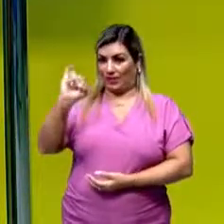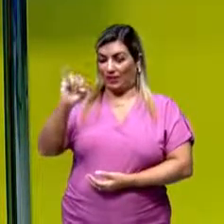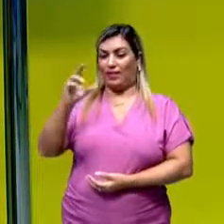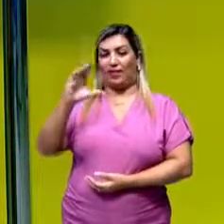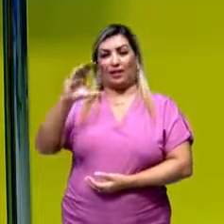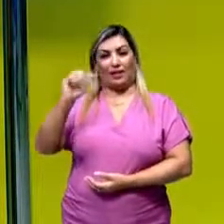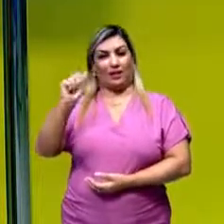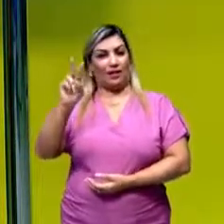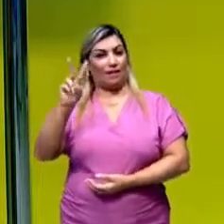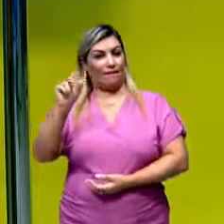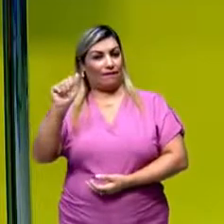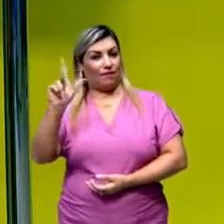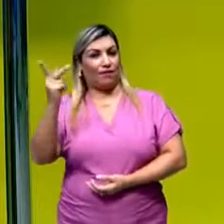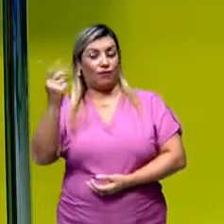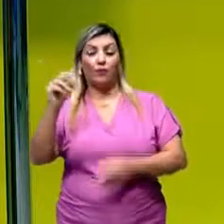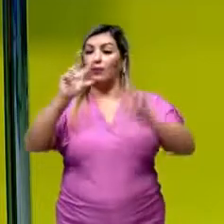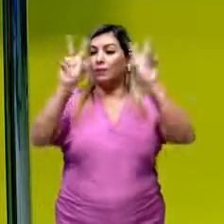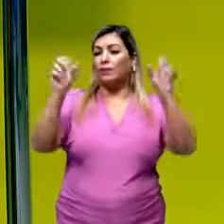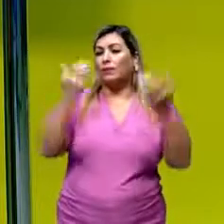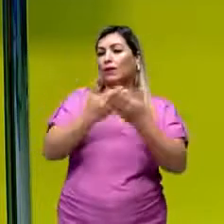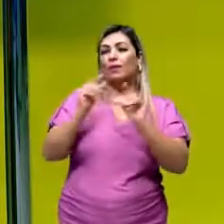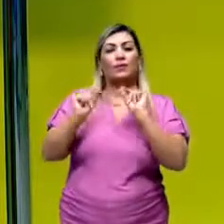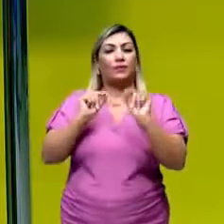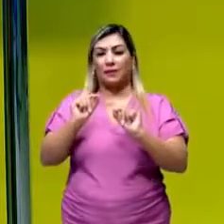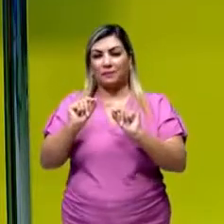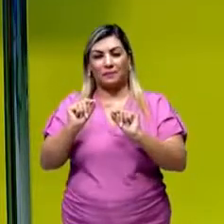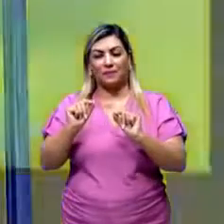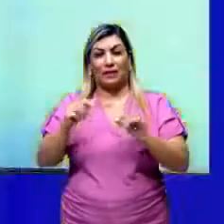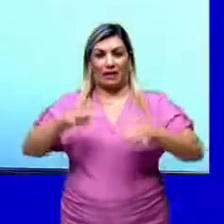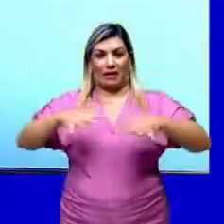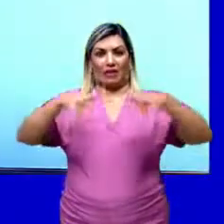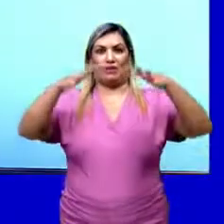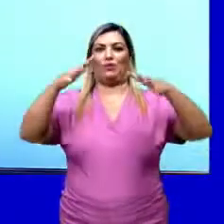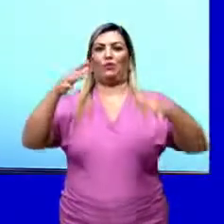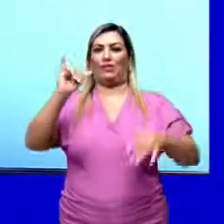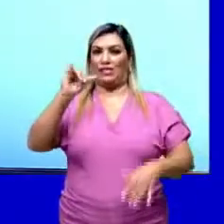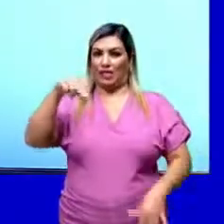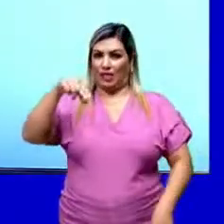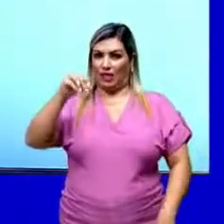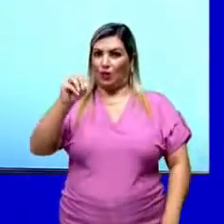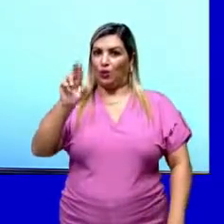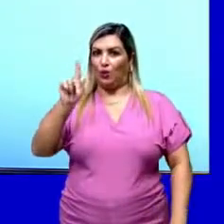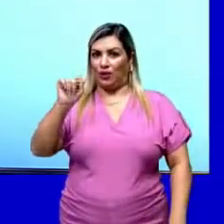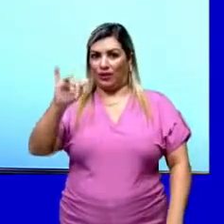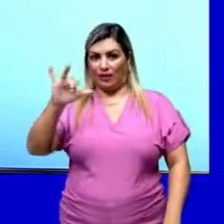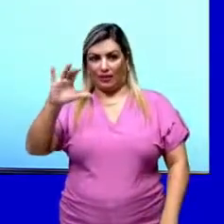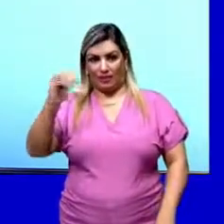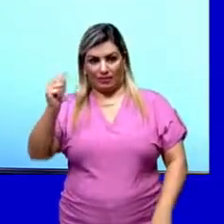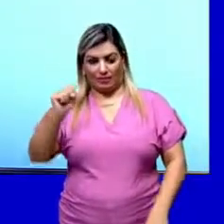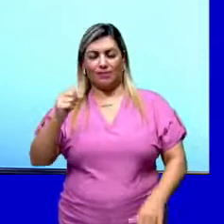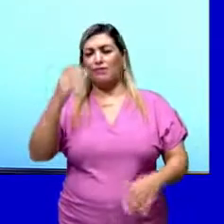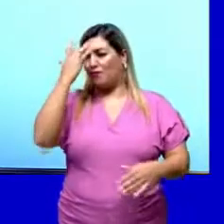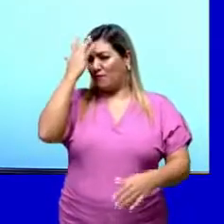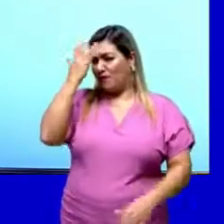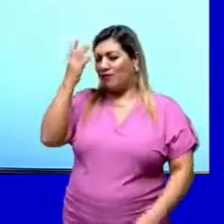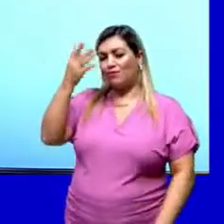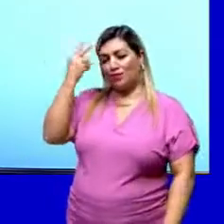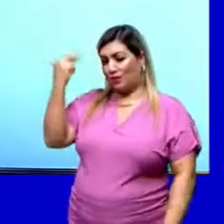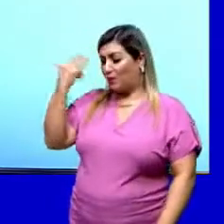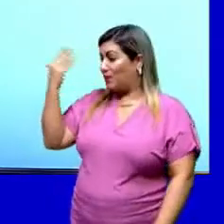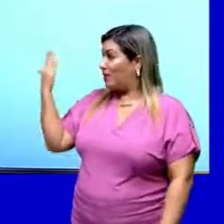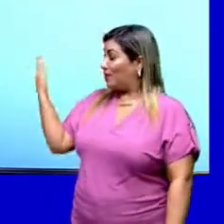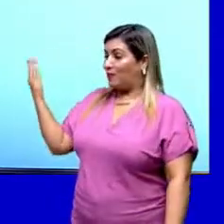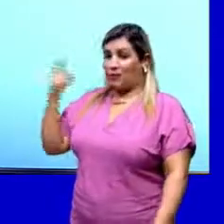Carvalho e o tema da nossa aula de hoje será Reações Inorgânicas. Muito fácil, muito tranquilo.